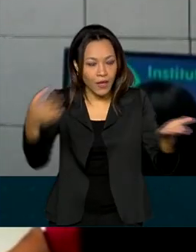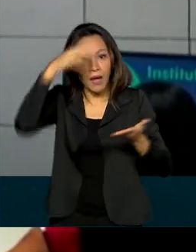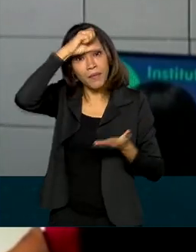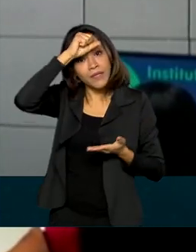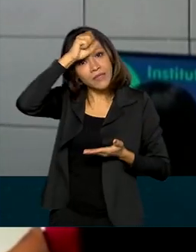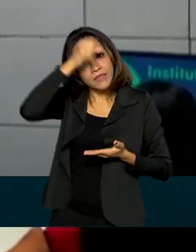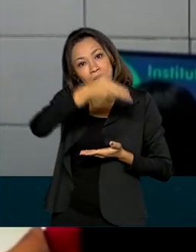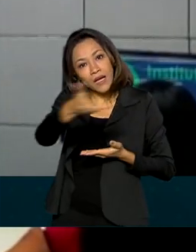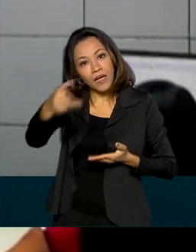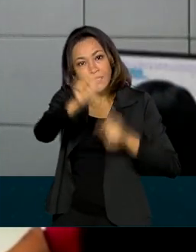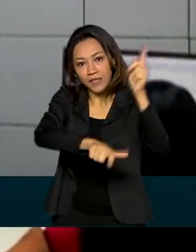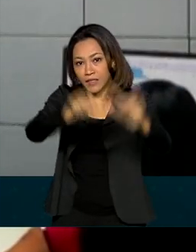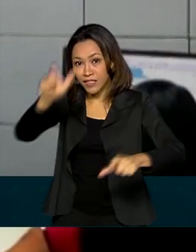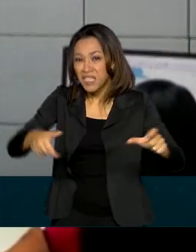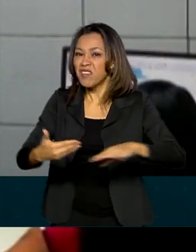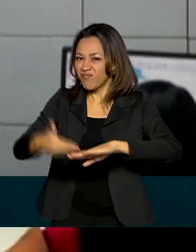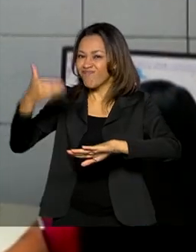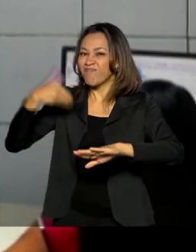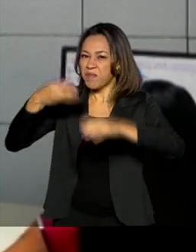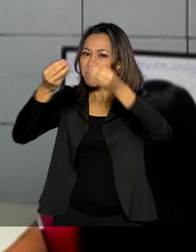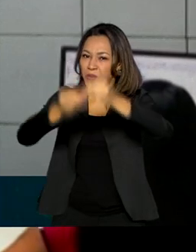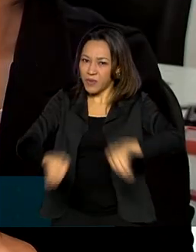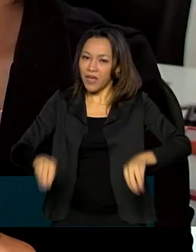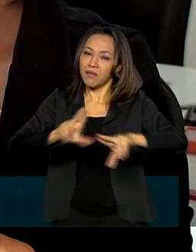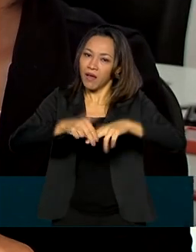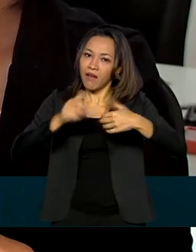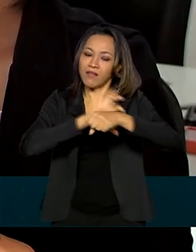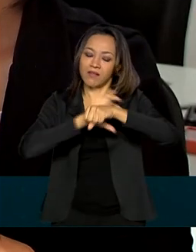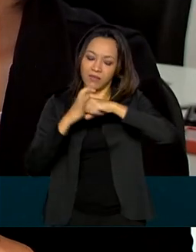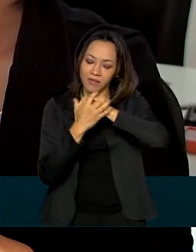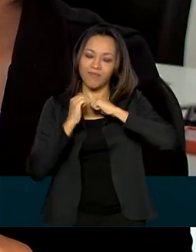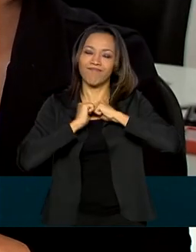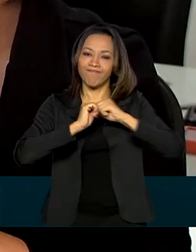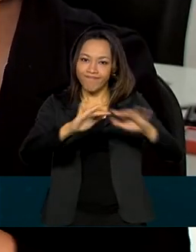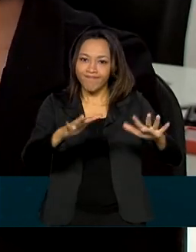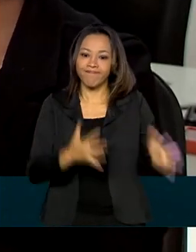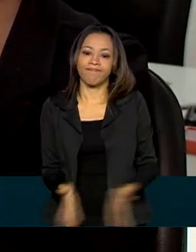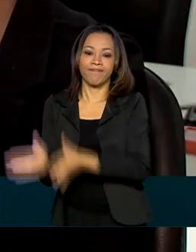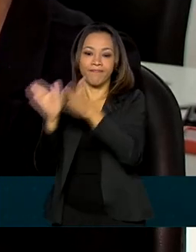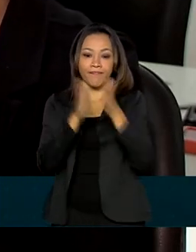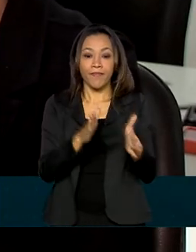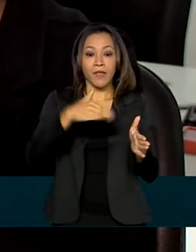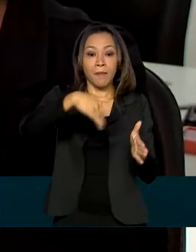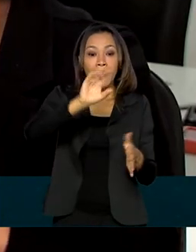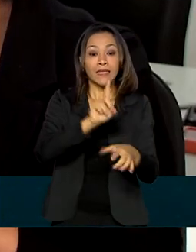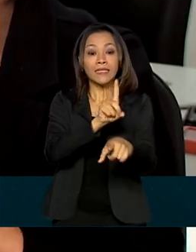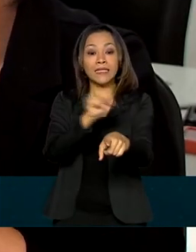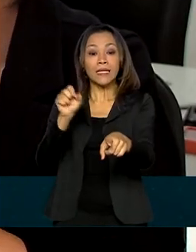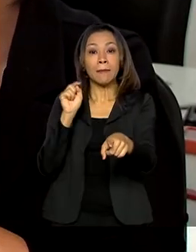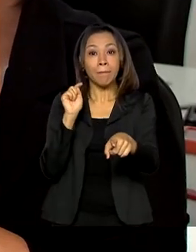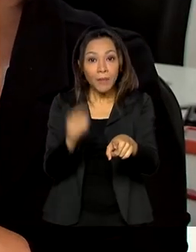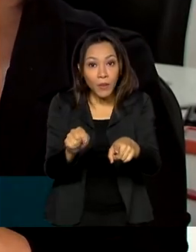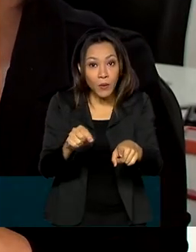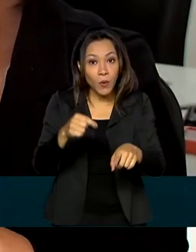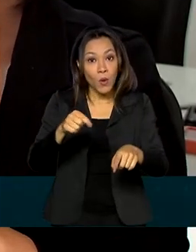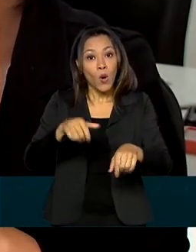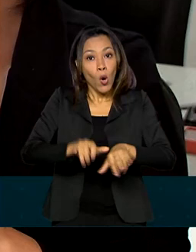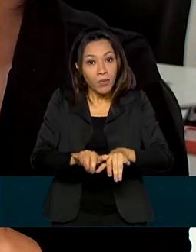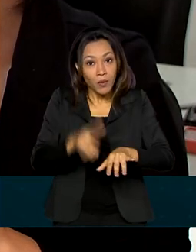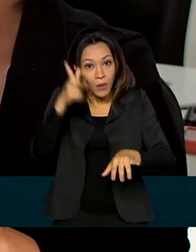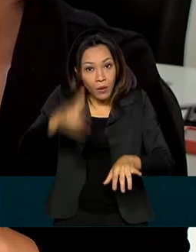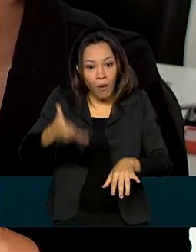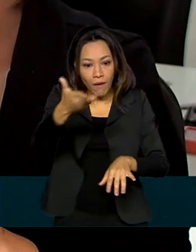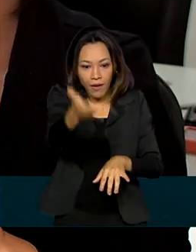prejudicada pela pandemia da Covid-19. Mais de 5 mil computadores como esses foram doados pelo governo federal